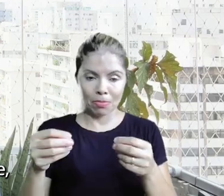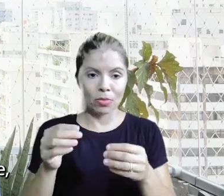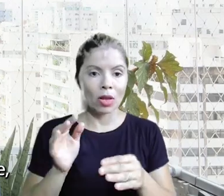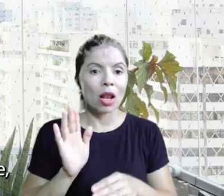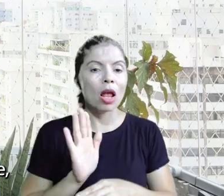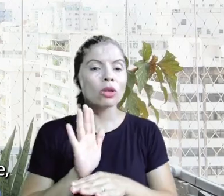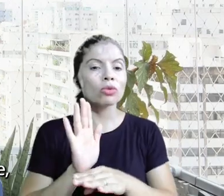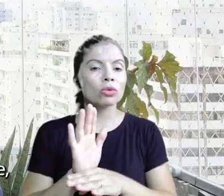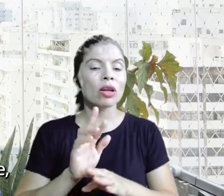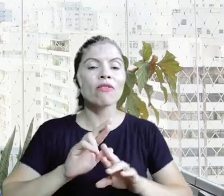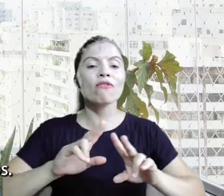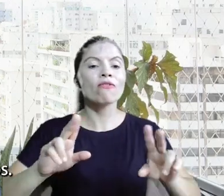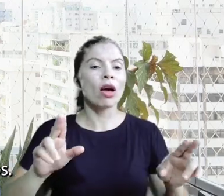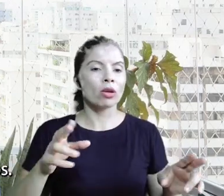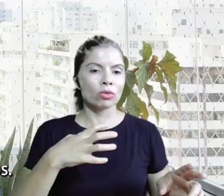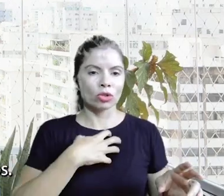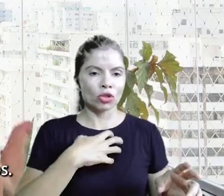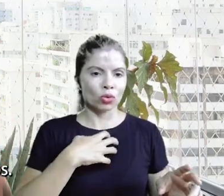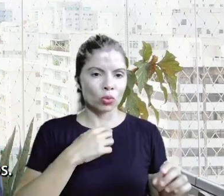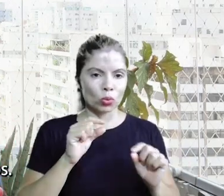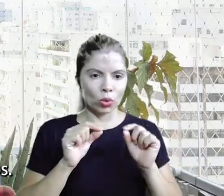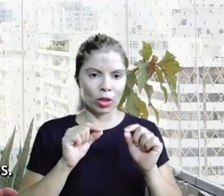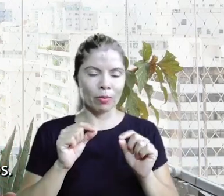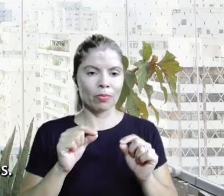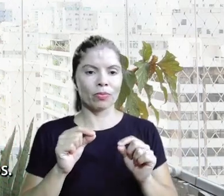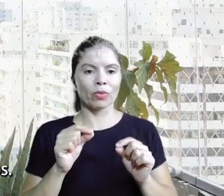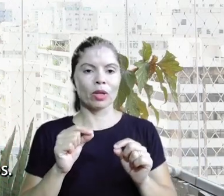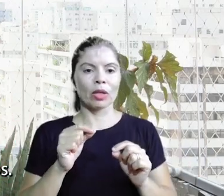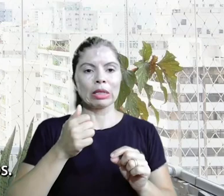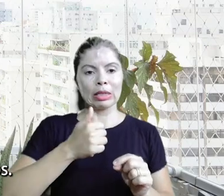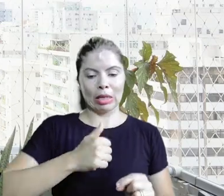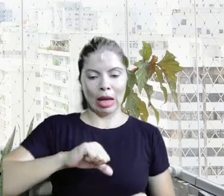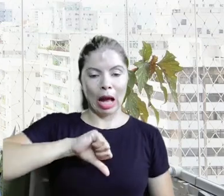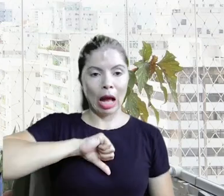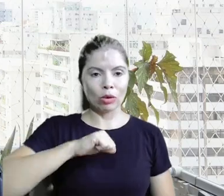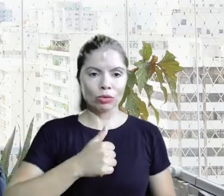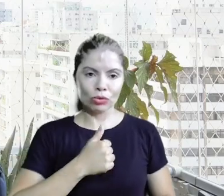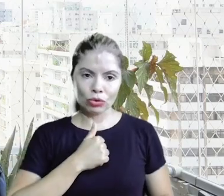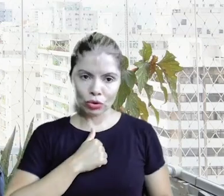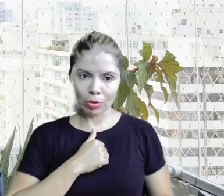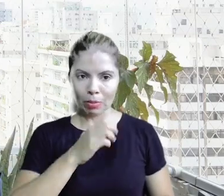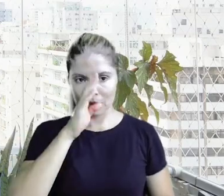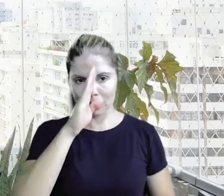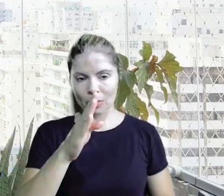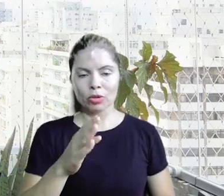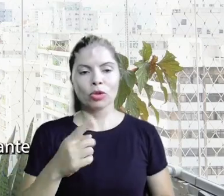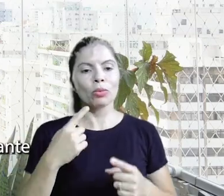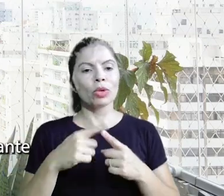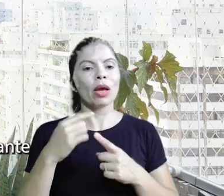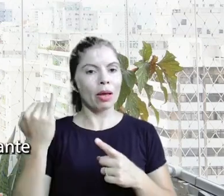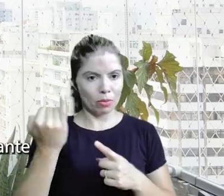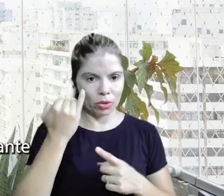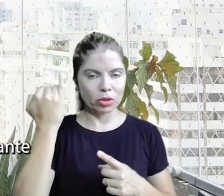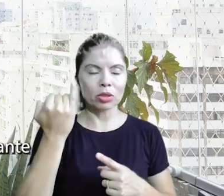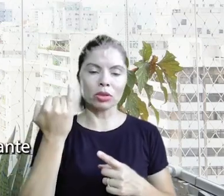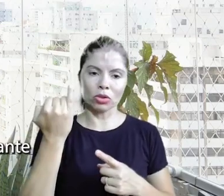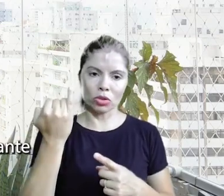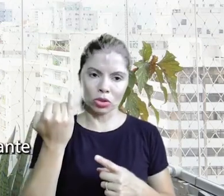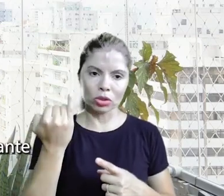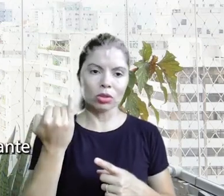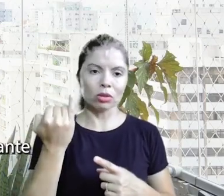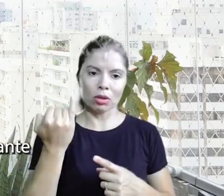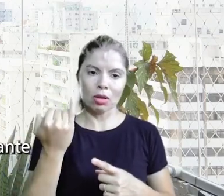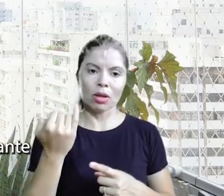eles ajudam muito em vários aspectos eles ajudam a gente na autoestima principalmente porque é muito